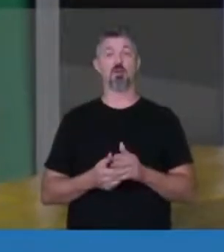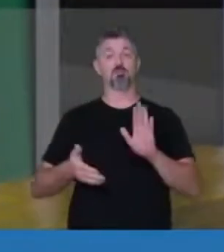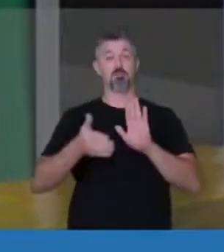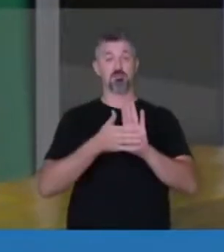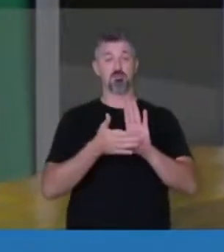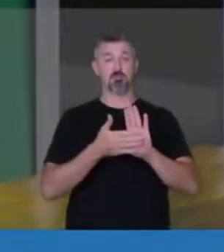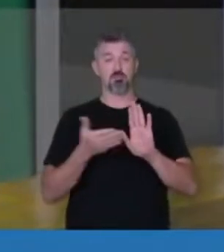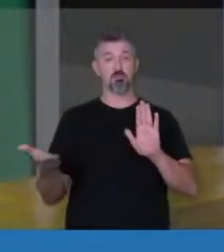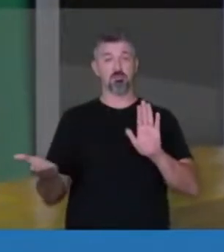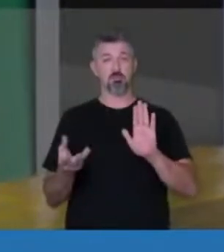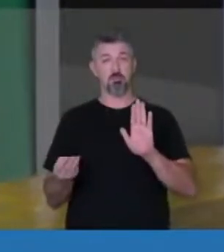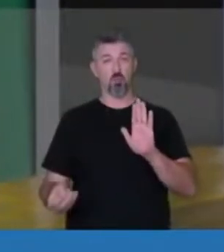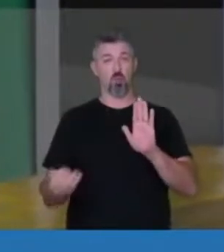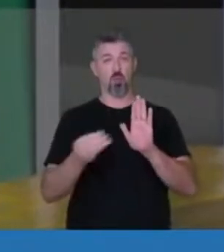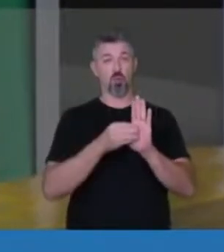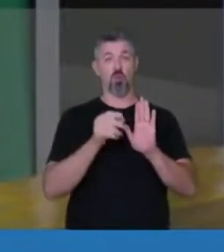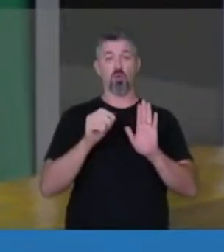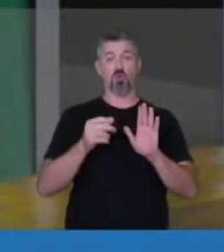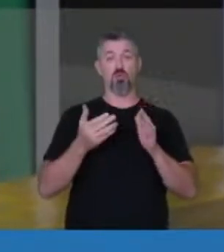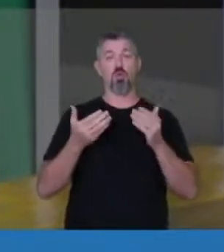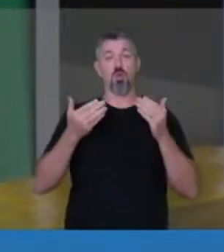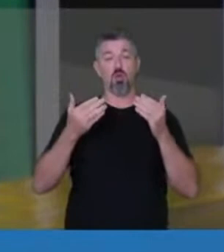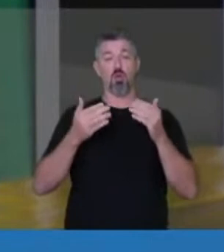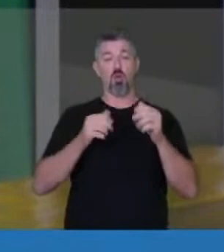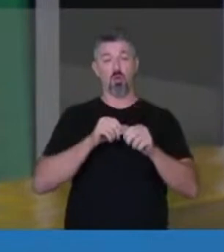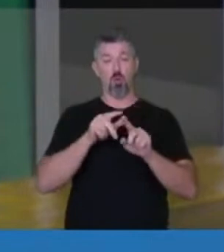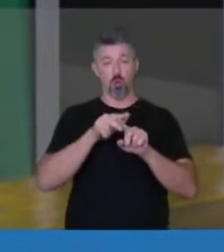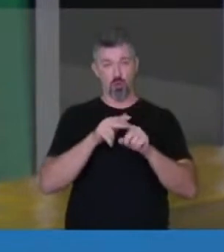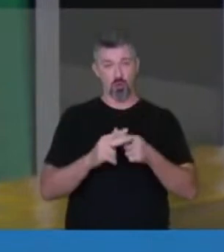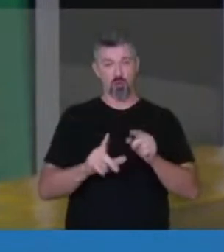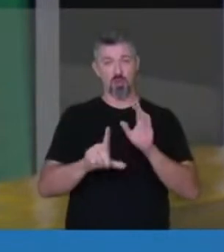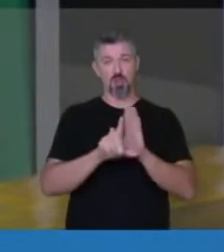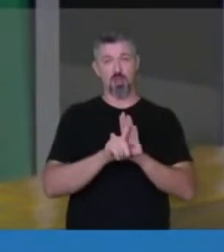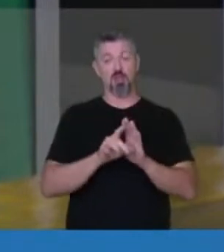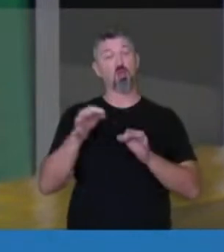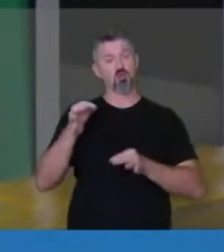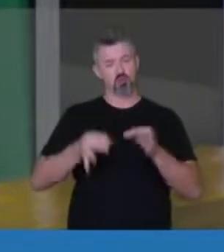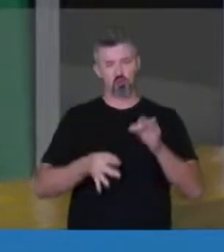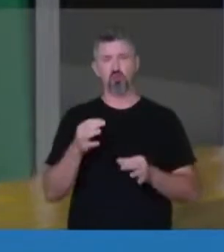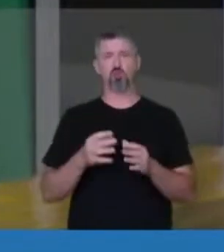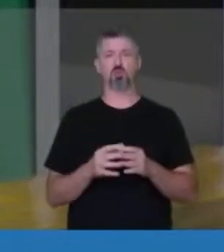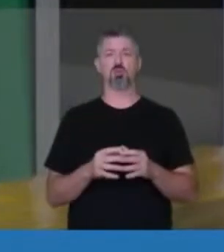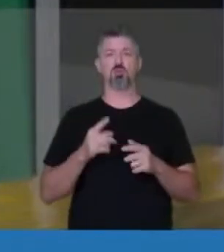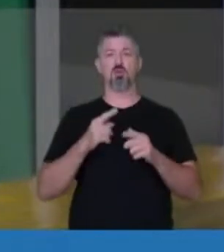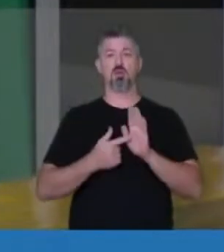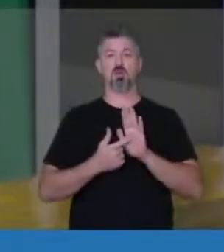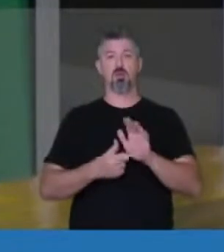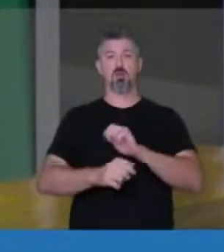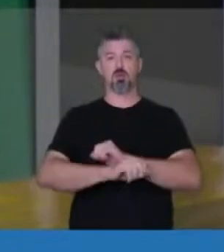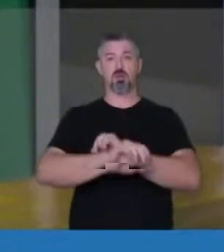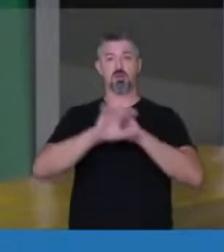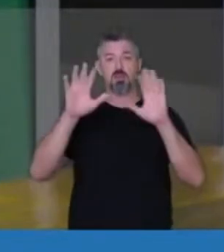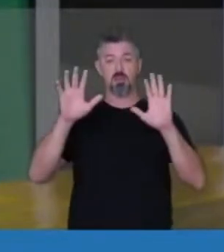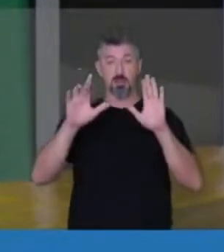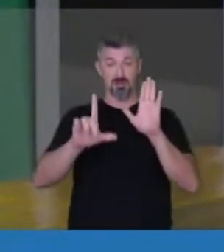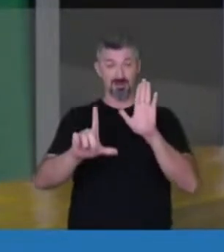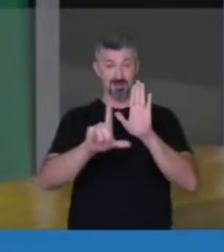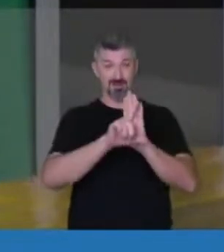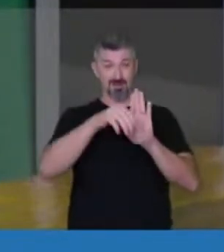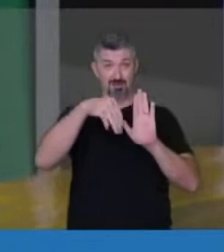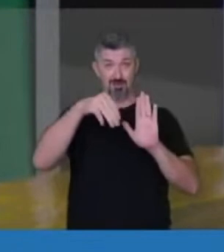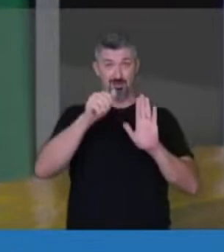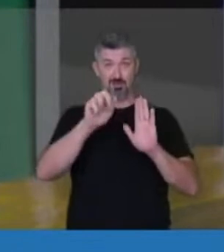propositura de reparar a lei justamente para deixar claro que a lei Maria da